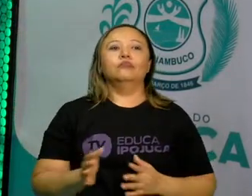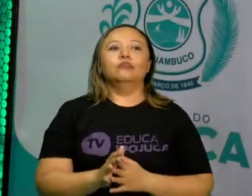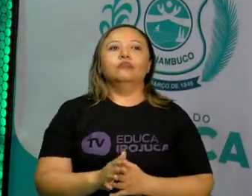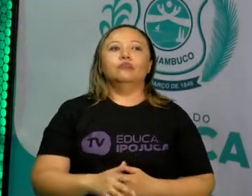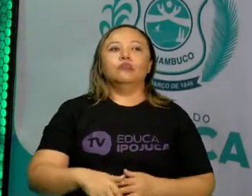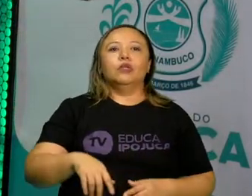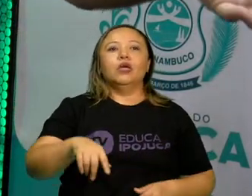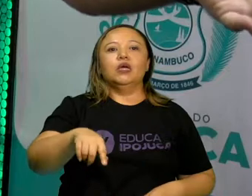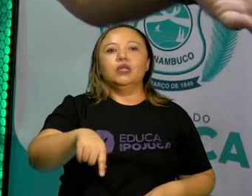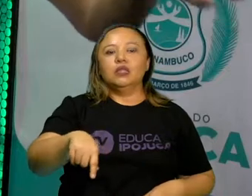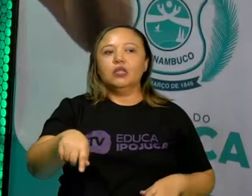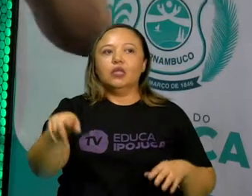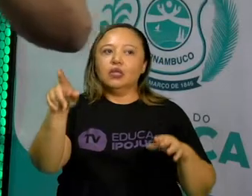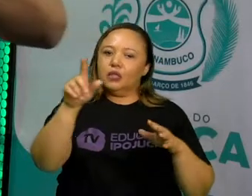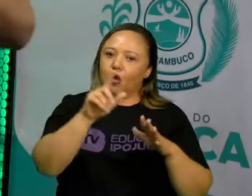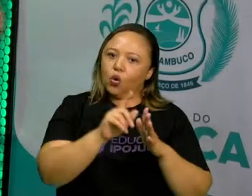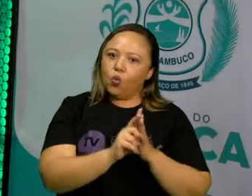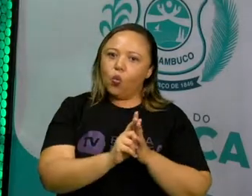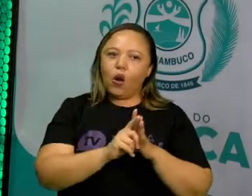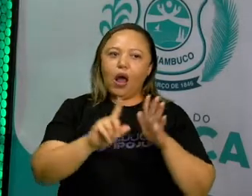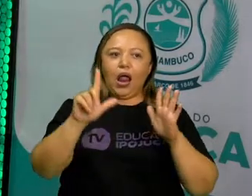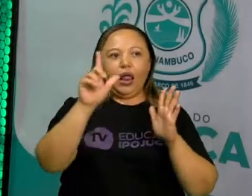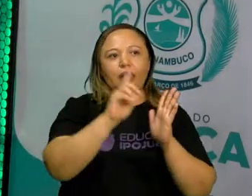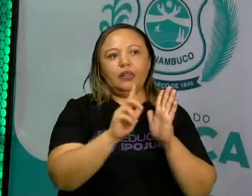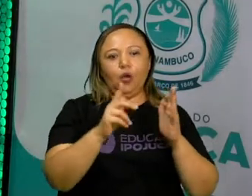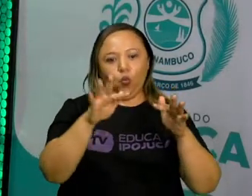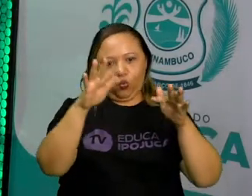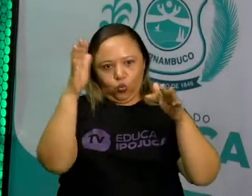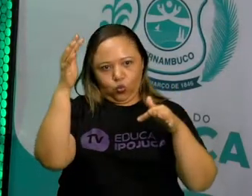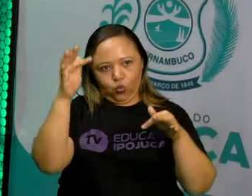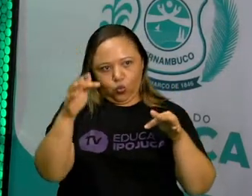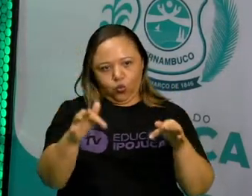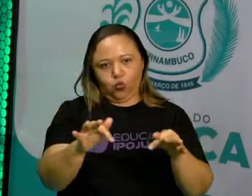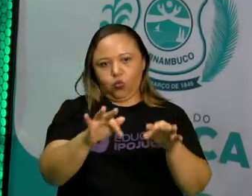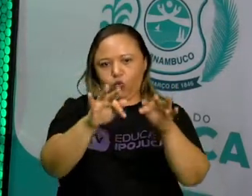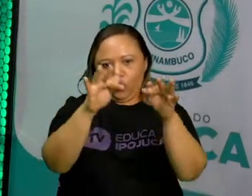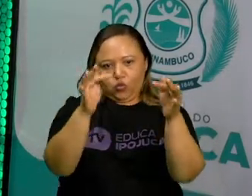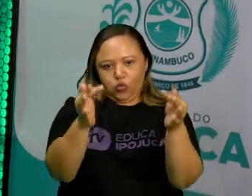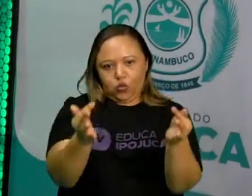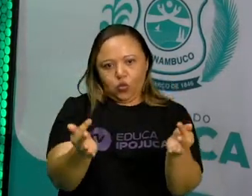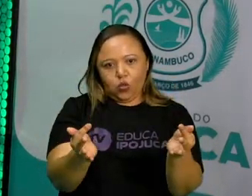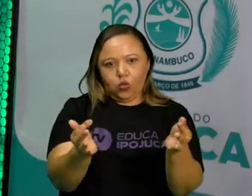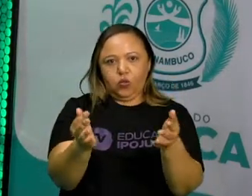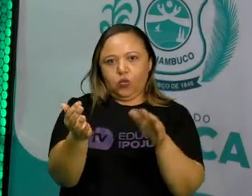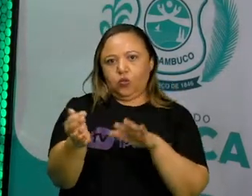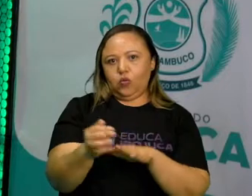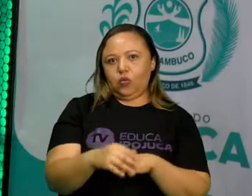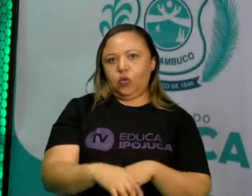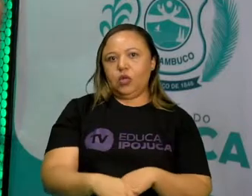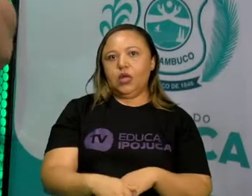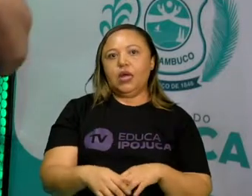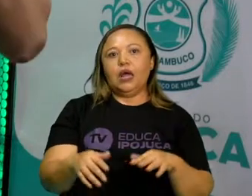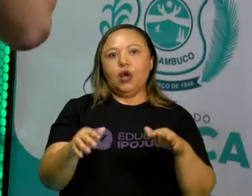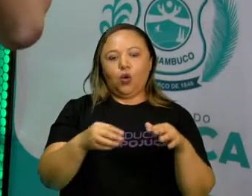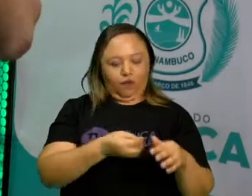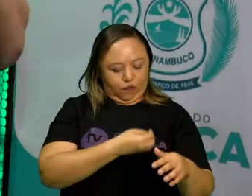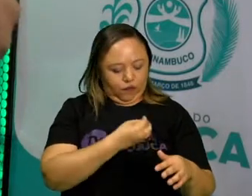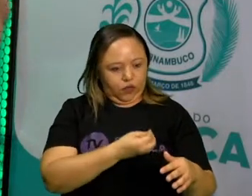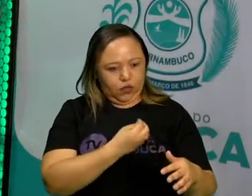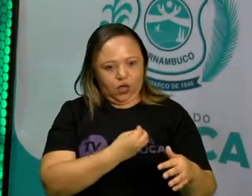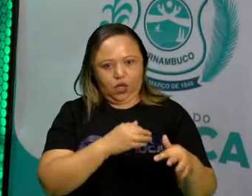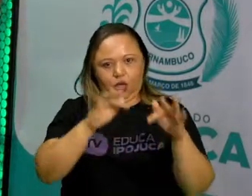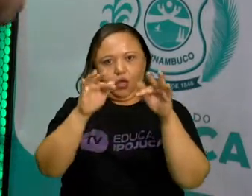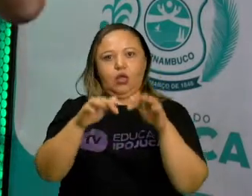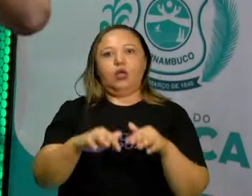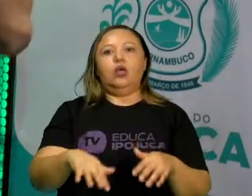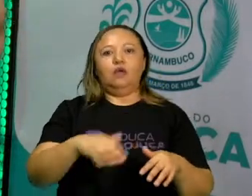movimento literário do realismo e do naturalismo. Então, são coisas que estão ligadas, porque a arte está sempre